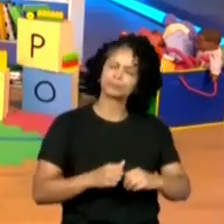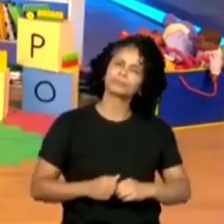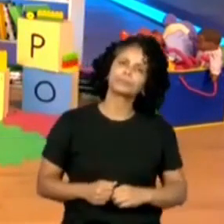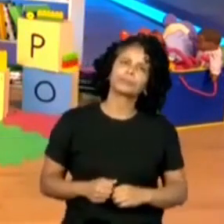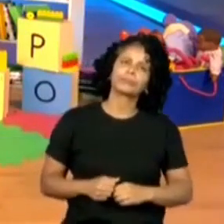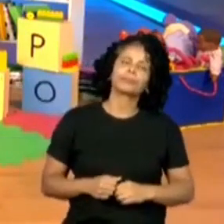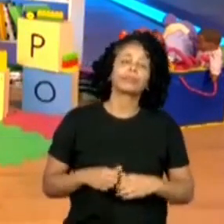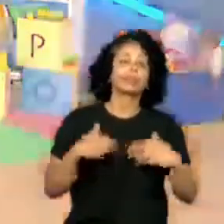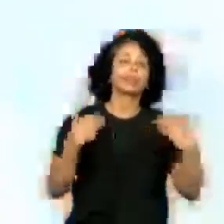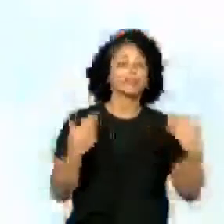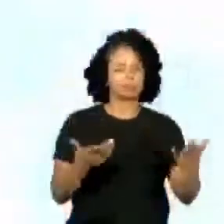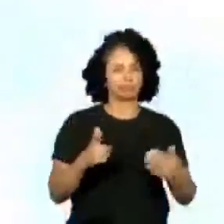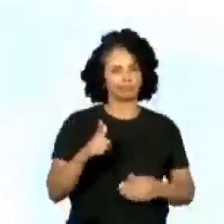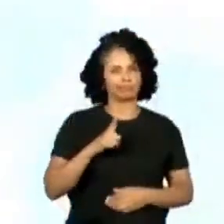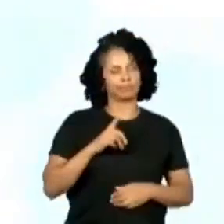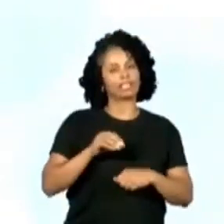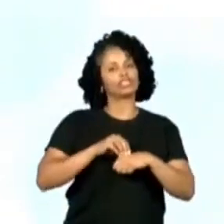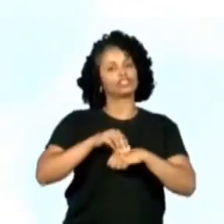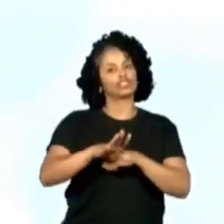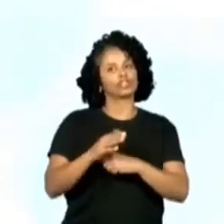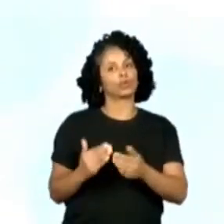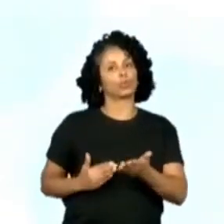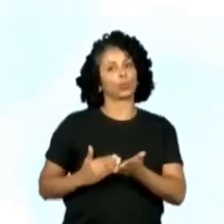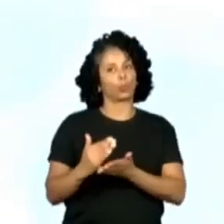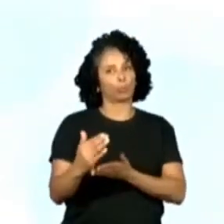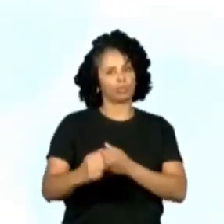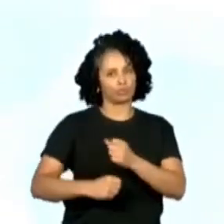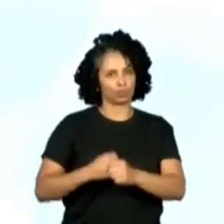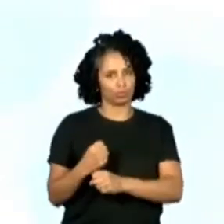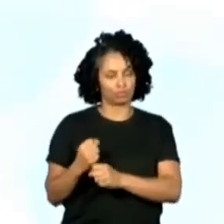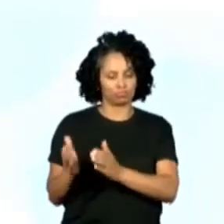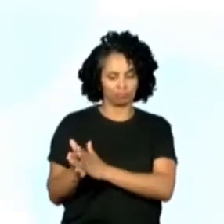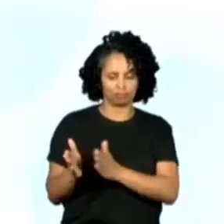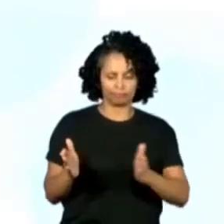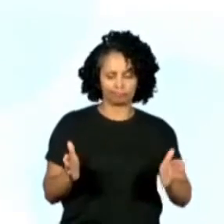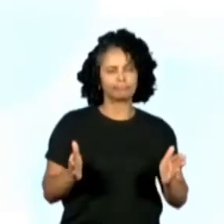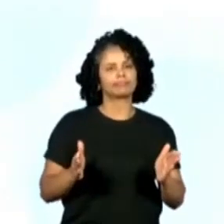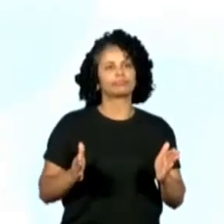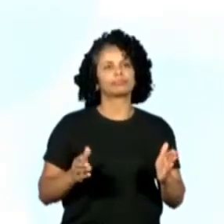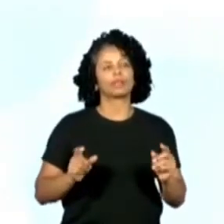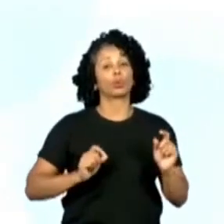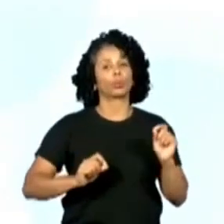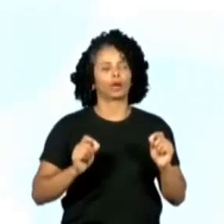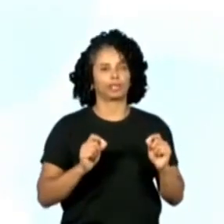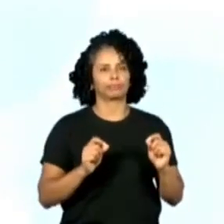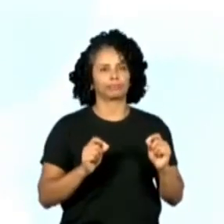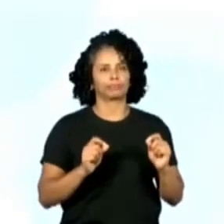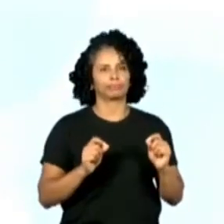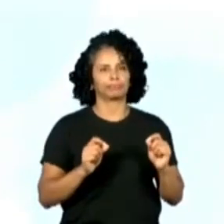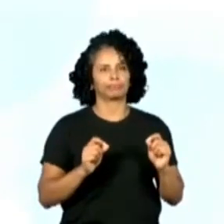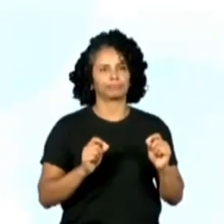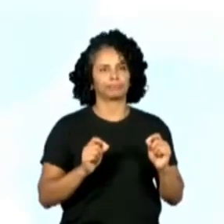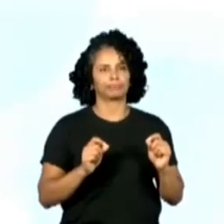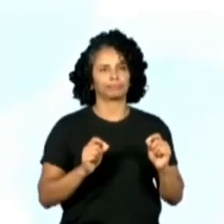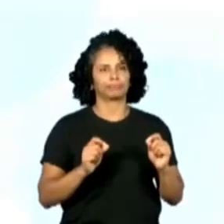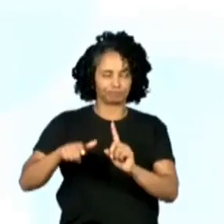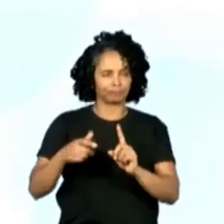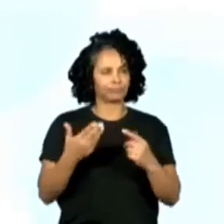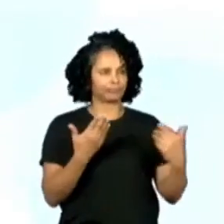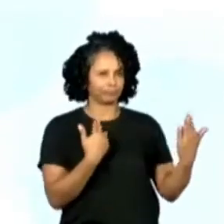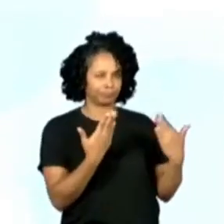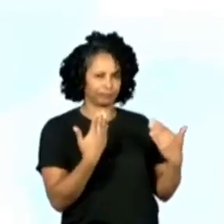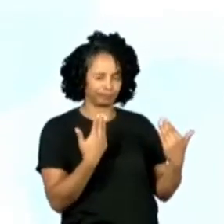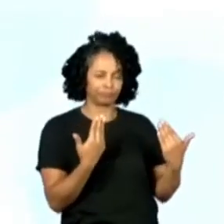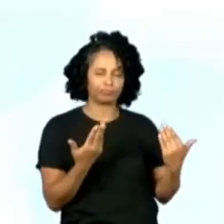aí, eu trouxe algumas dicas para o começo do ano letivo. Que é o quê? Eu vou falar uma, você fala uma. Pode ser? Pode. Vamos fazer esse bate-bola?